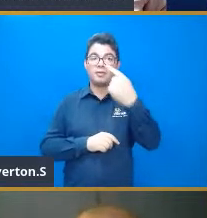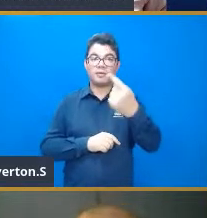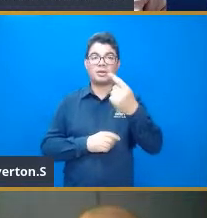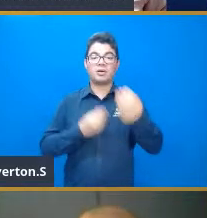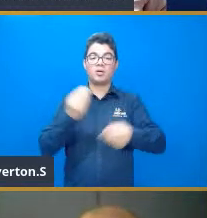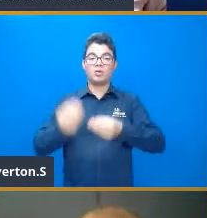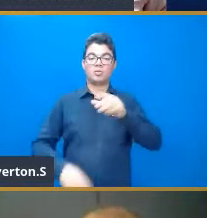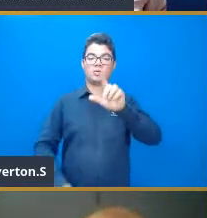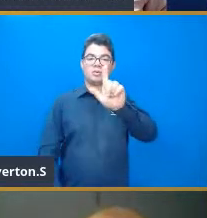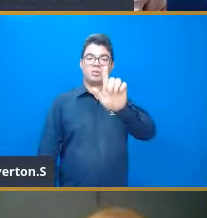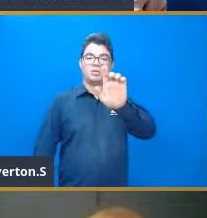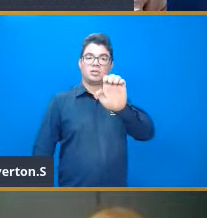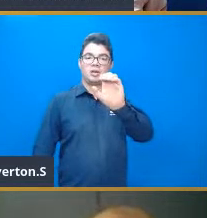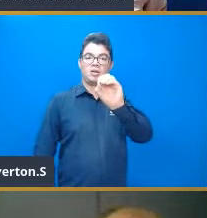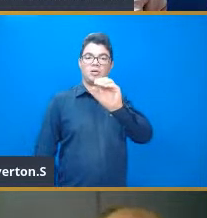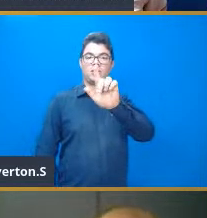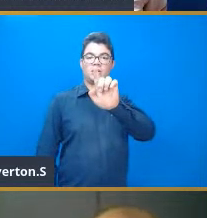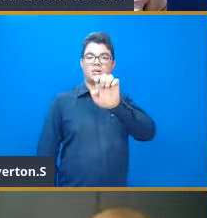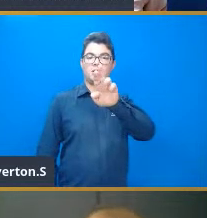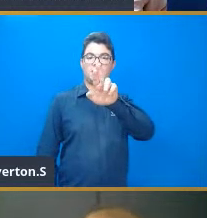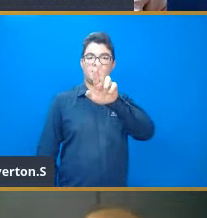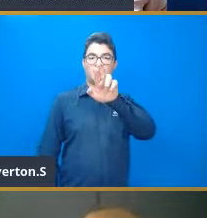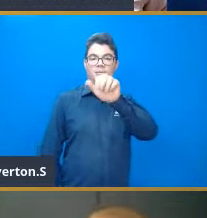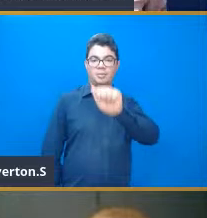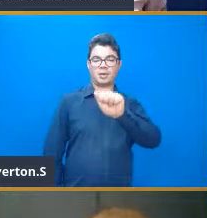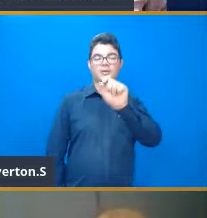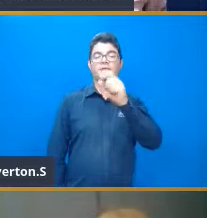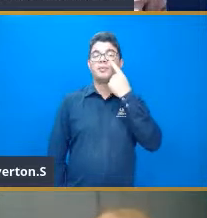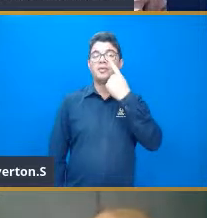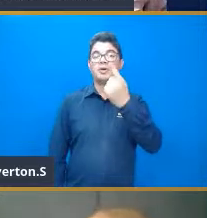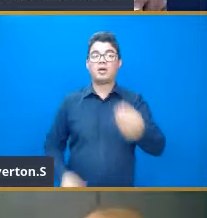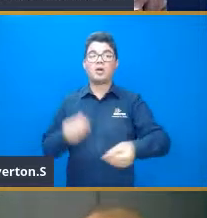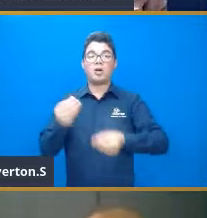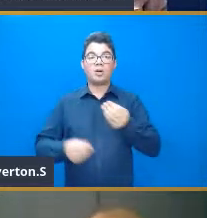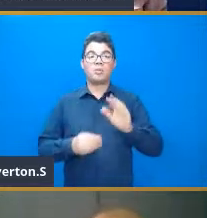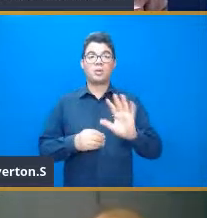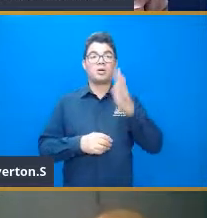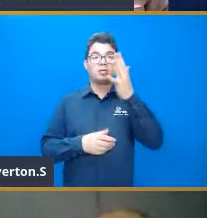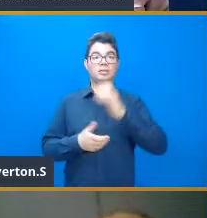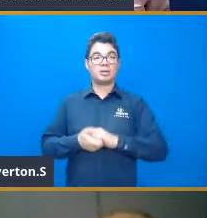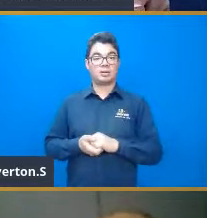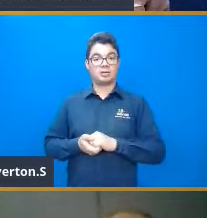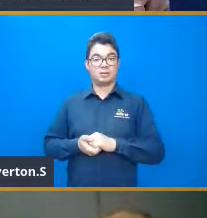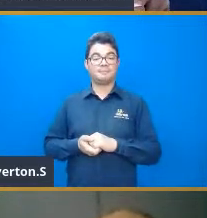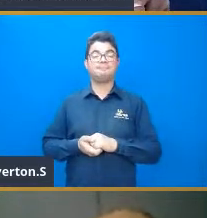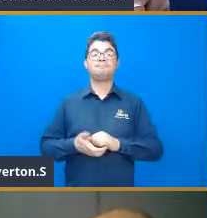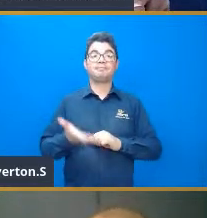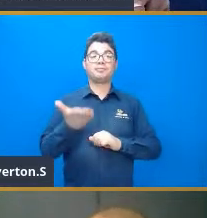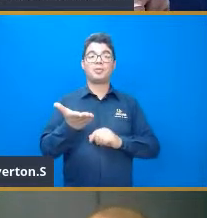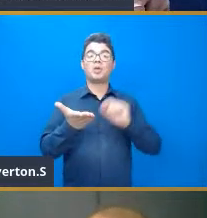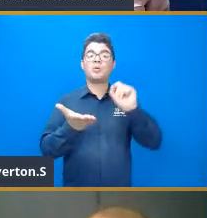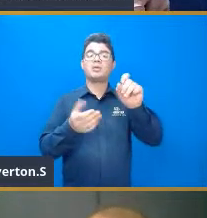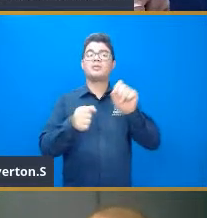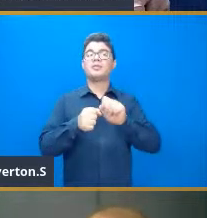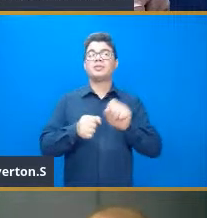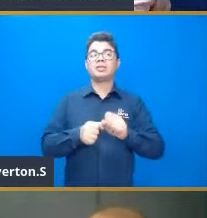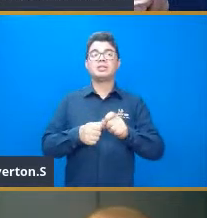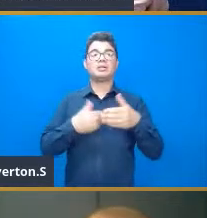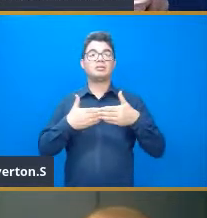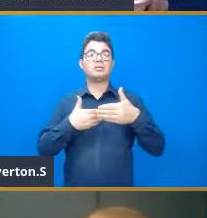como é feita, então, essa regressão ali, no caso, regressão exponencial. Então, o nós vamos fazer aqui? Inicialmente,